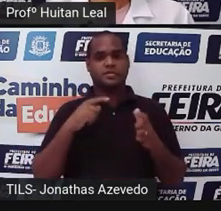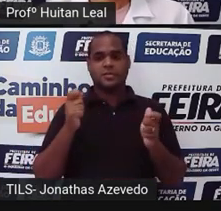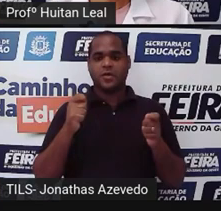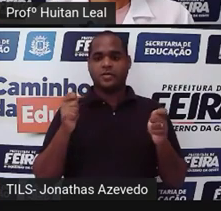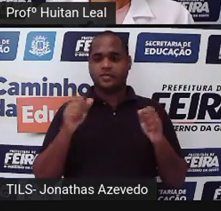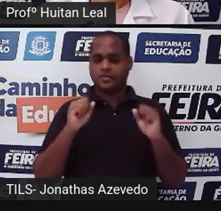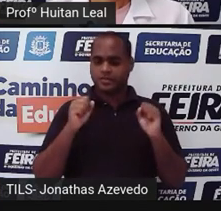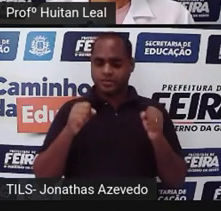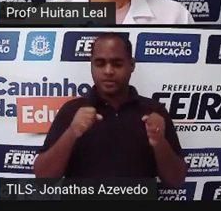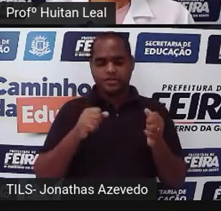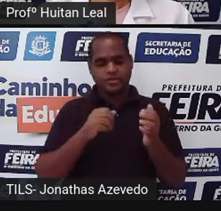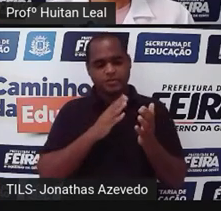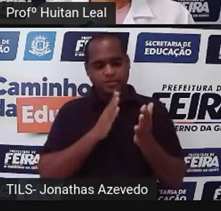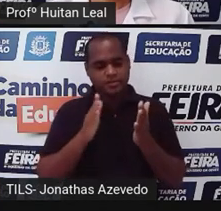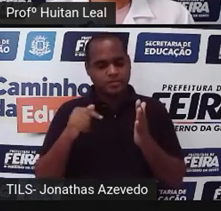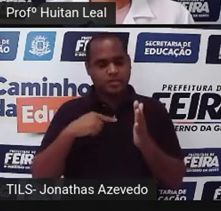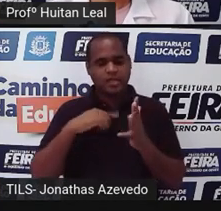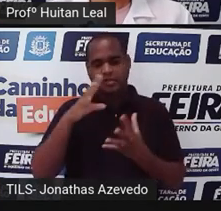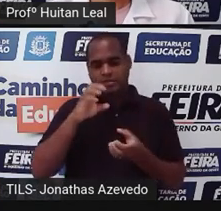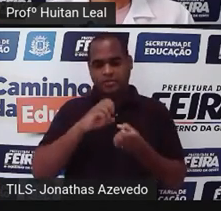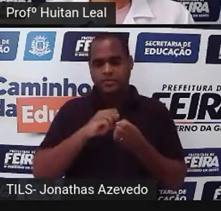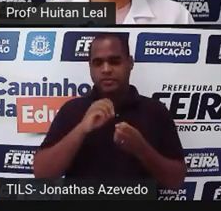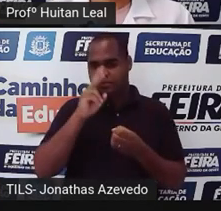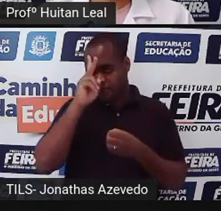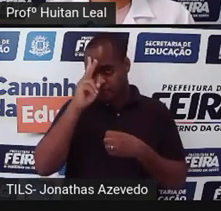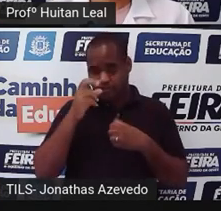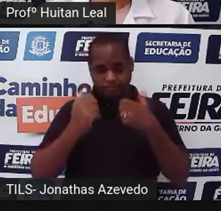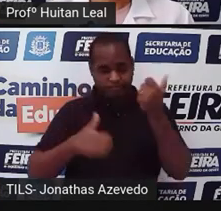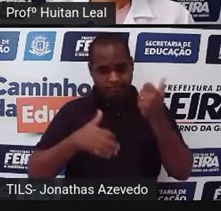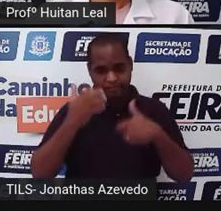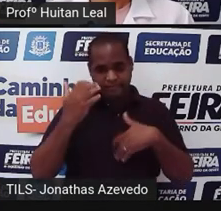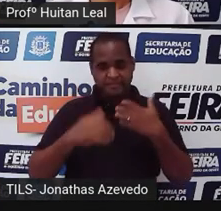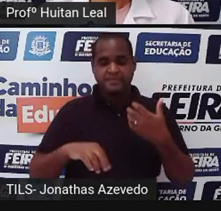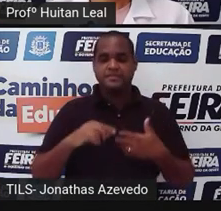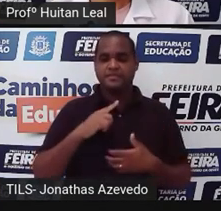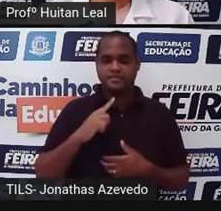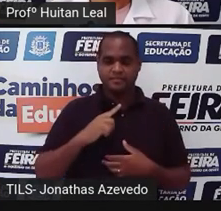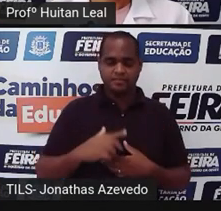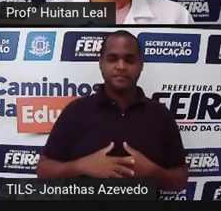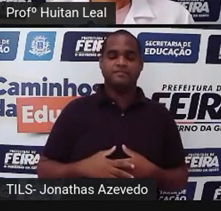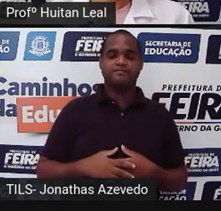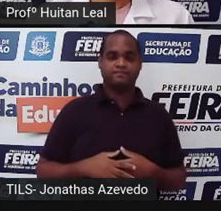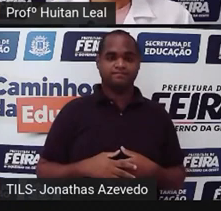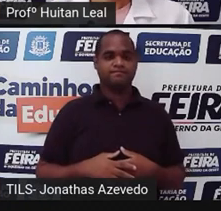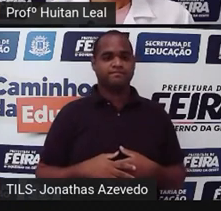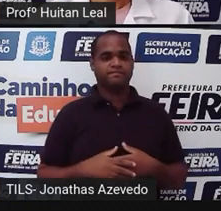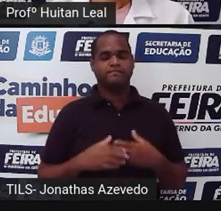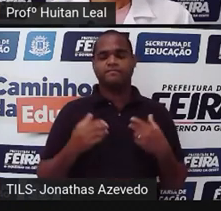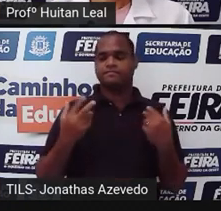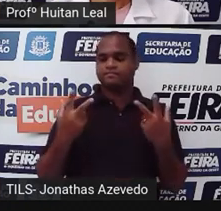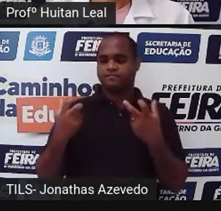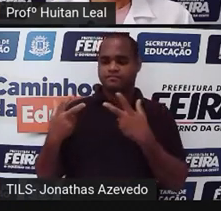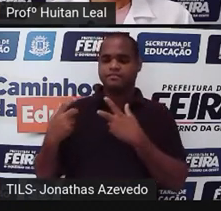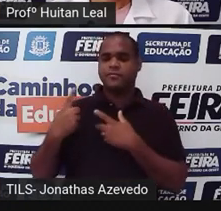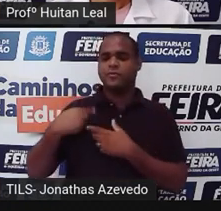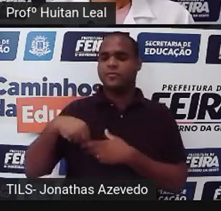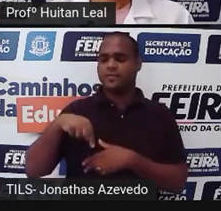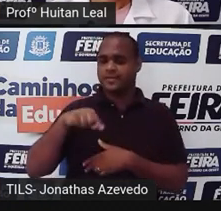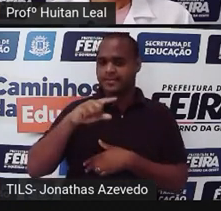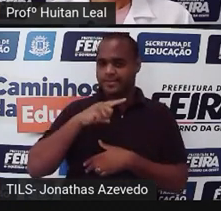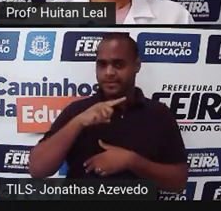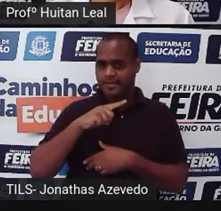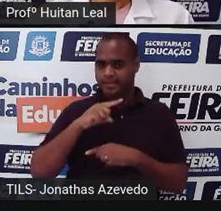caminho para o desfecho da história também, do conto fantástico. Então, percebam que nós vemos aí